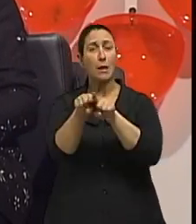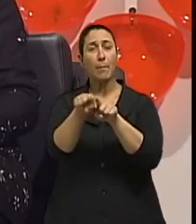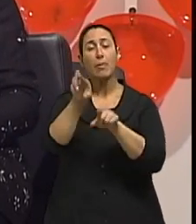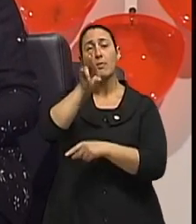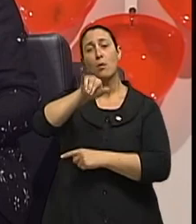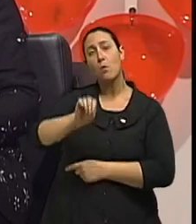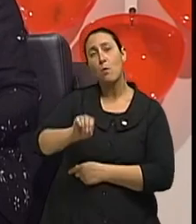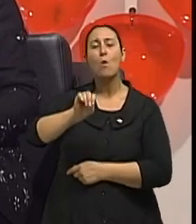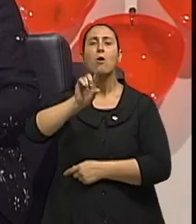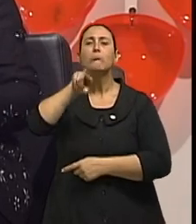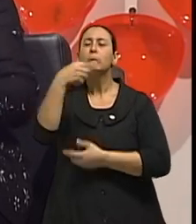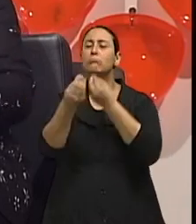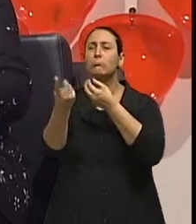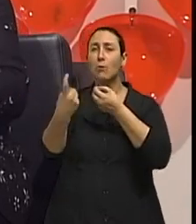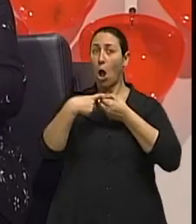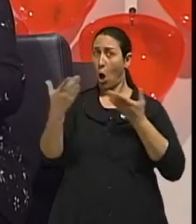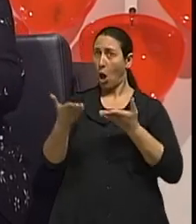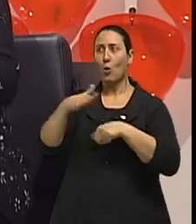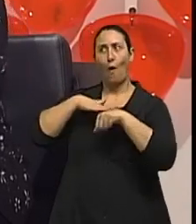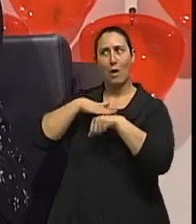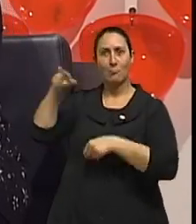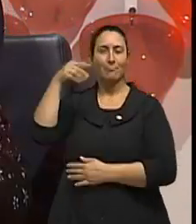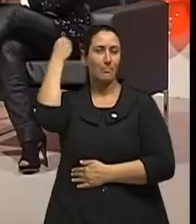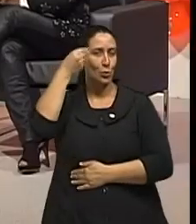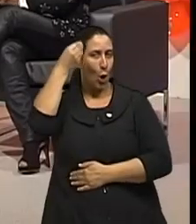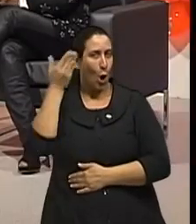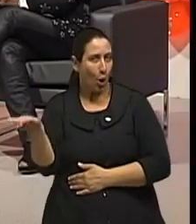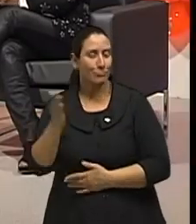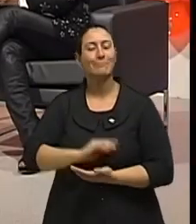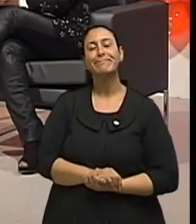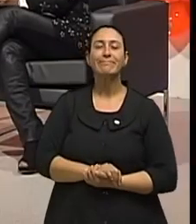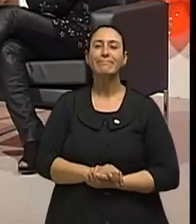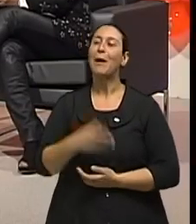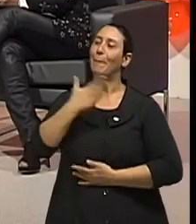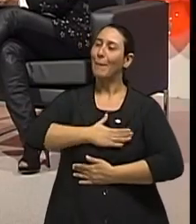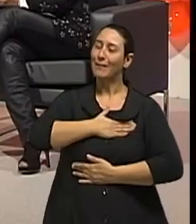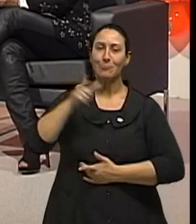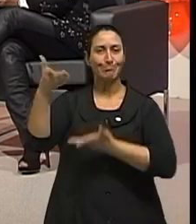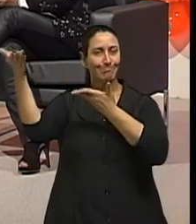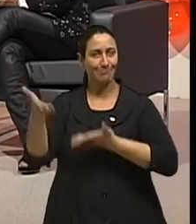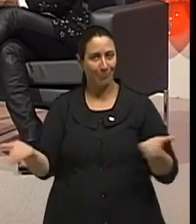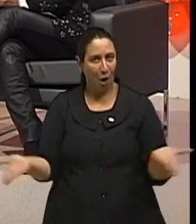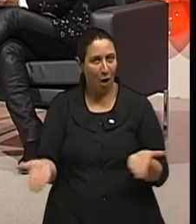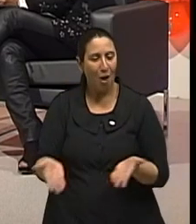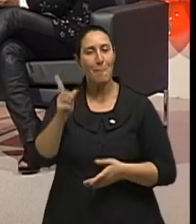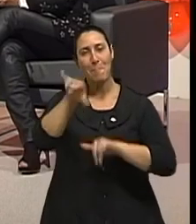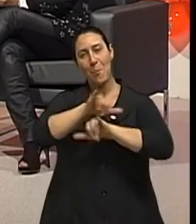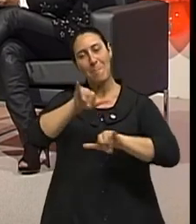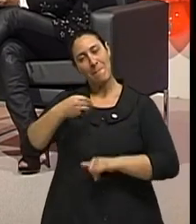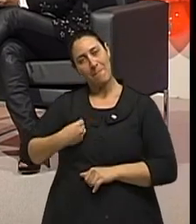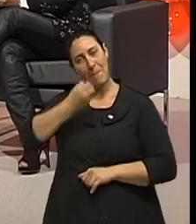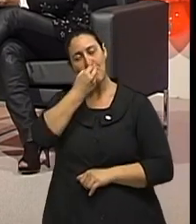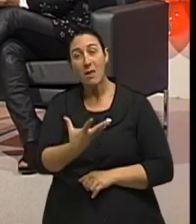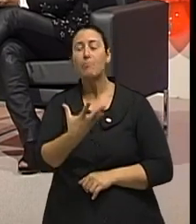a partir de agora com a doutora Ana Maria Rossi. Doutora, é um prazer lhe ter mais uma vez no Viva Bem aqui,